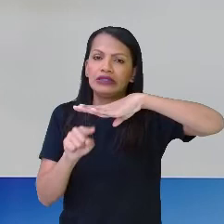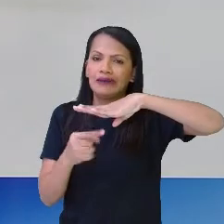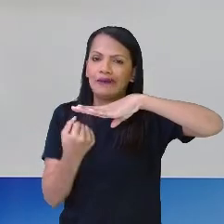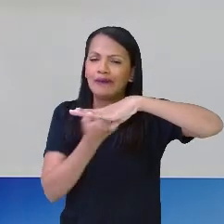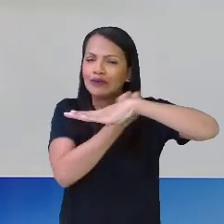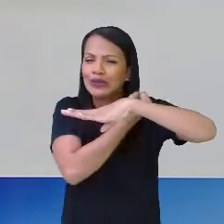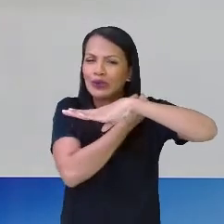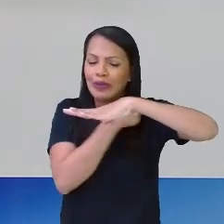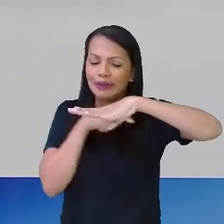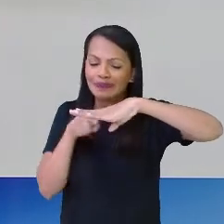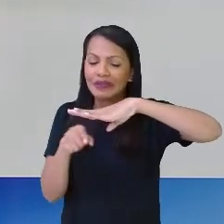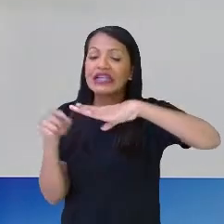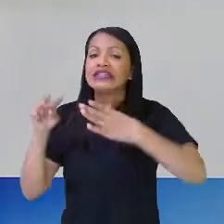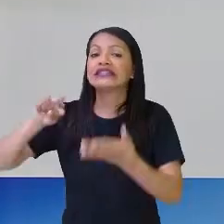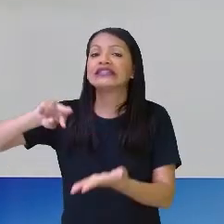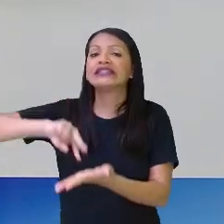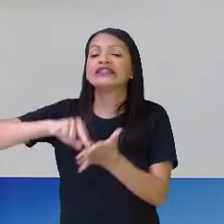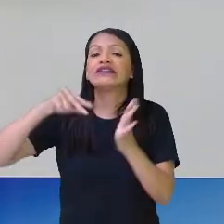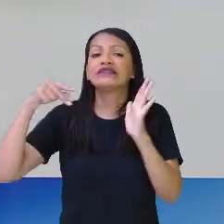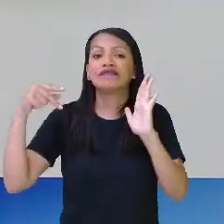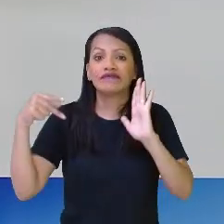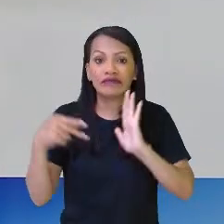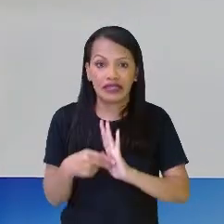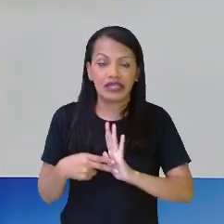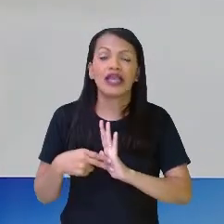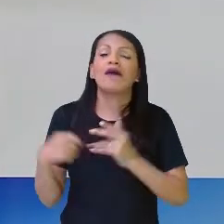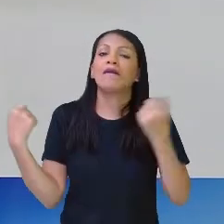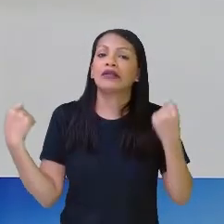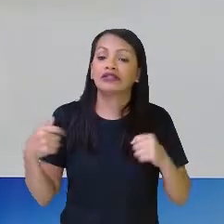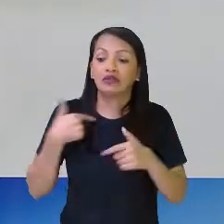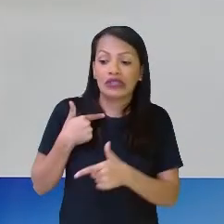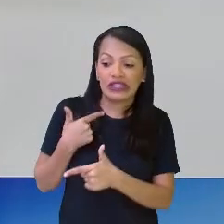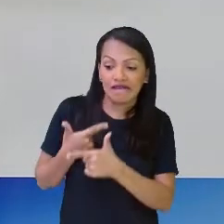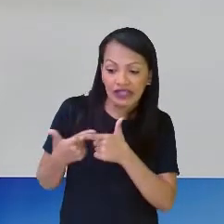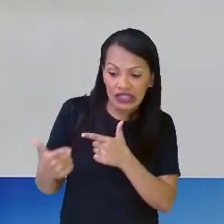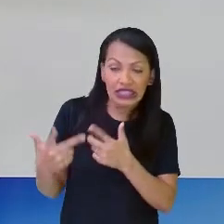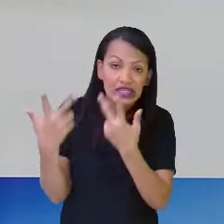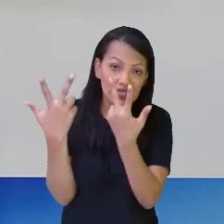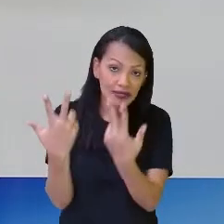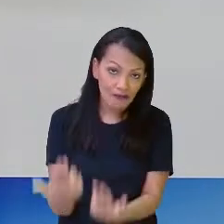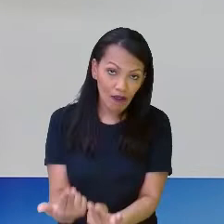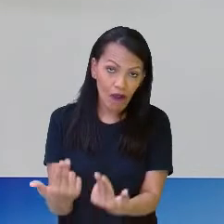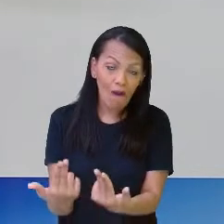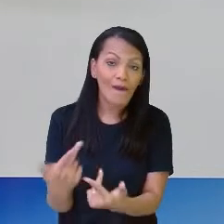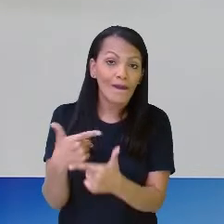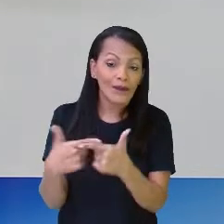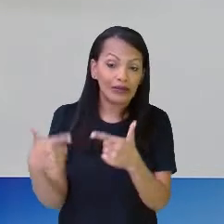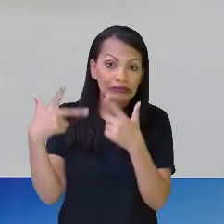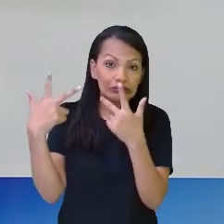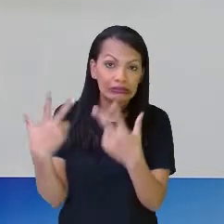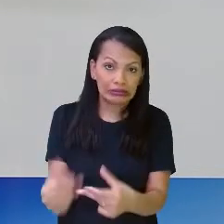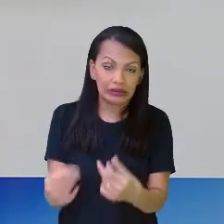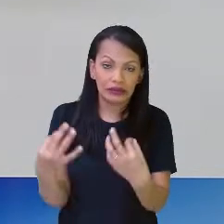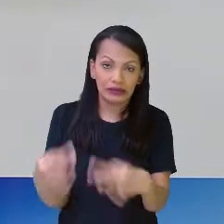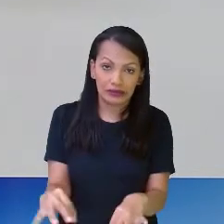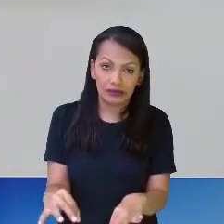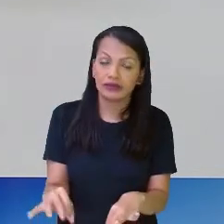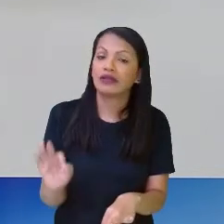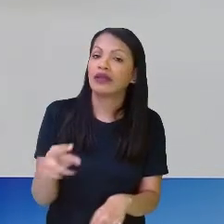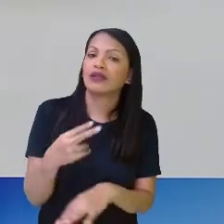e todas as partes para ser fração, elas precisam estar e elas precisam ser iguais, tá bom? Não posso